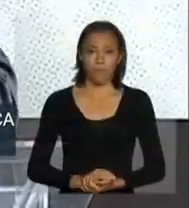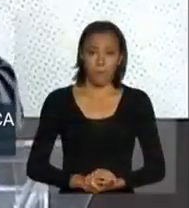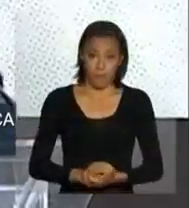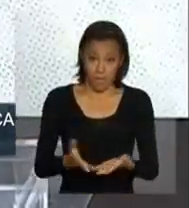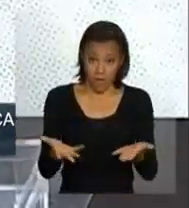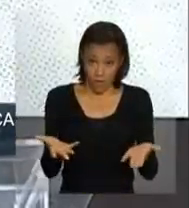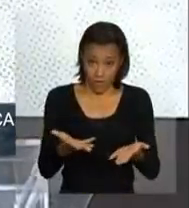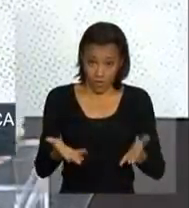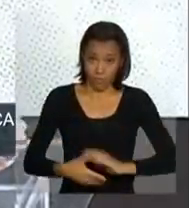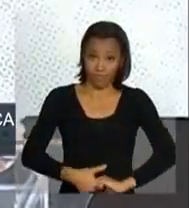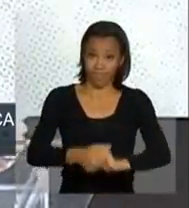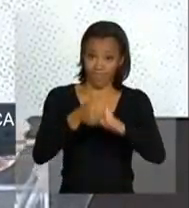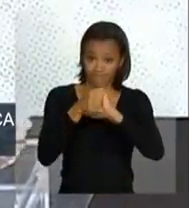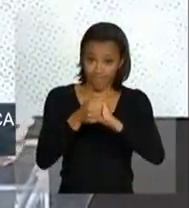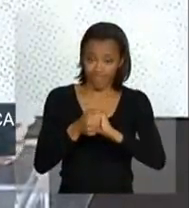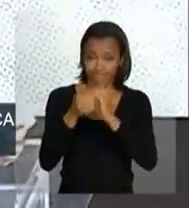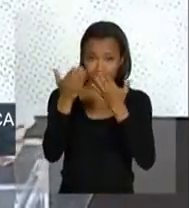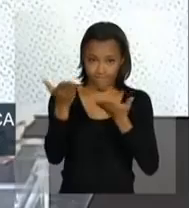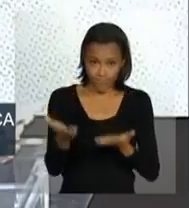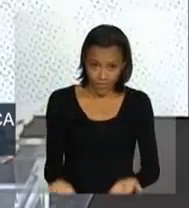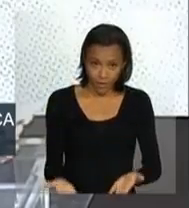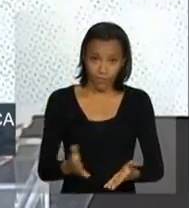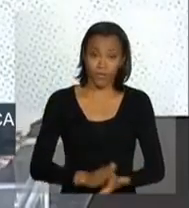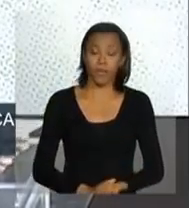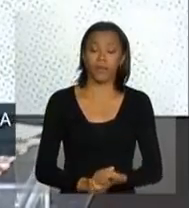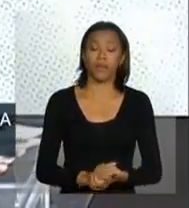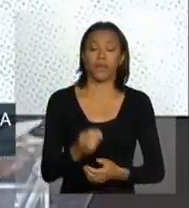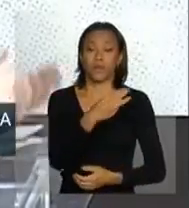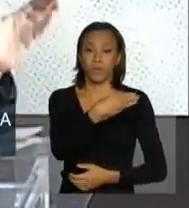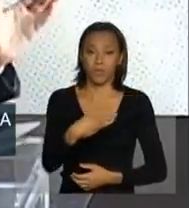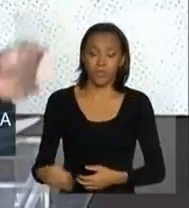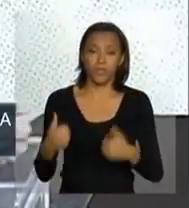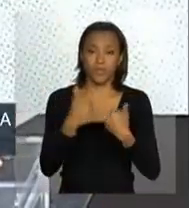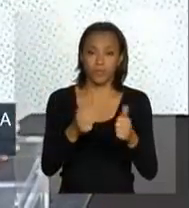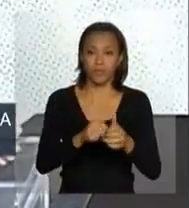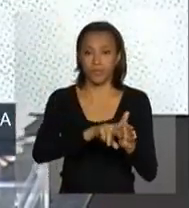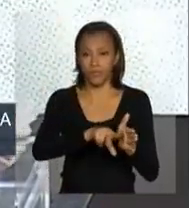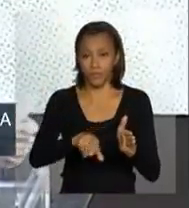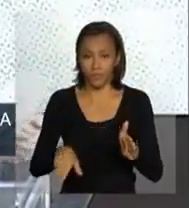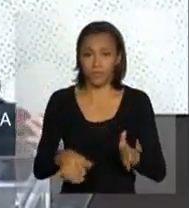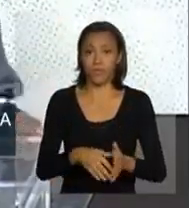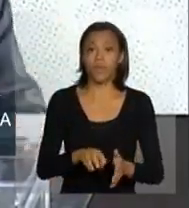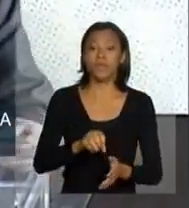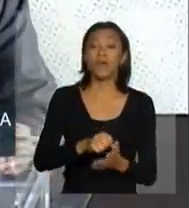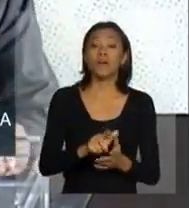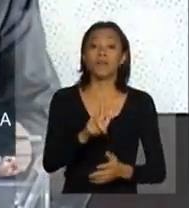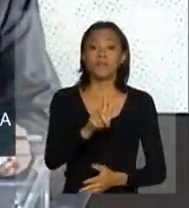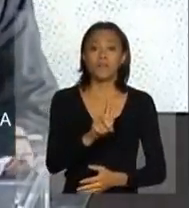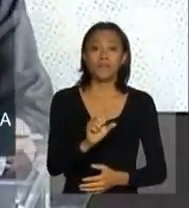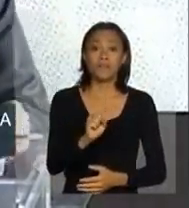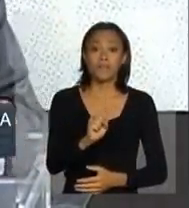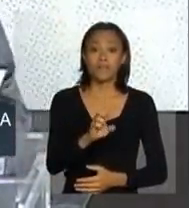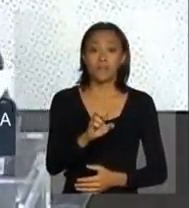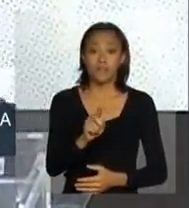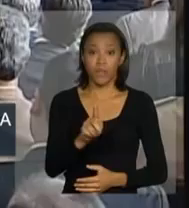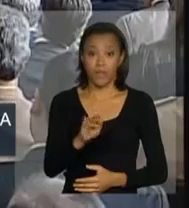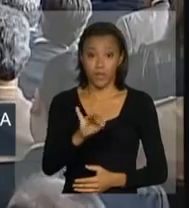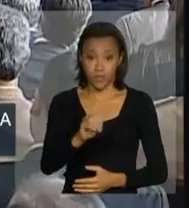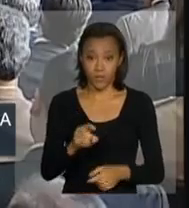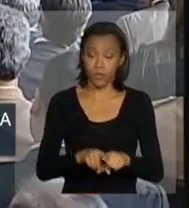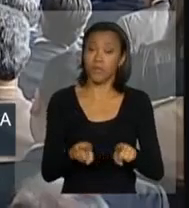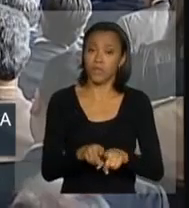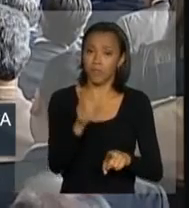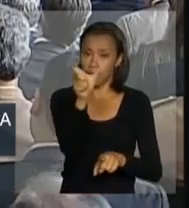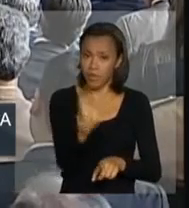Inicialmente, quero saudar, sua excelência, ministro de Estado de Transportes, doutor Paulo Sérgio Passos, colega da equipe de governo, saudar, sua